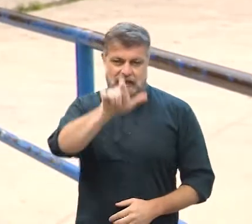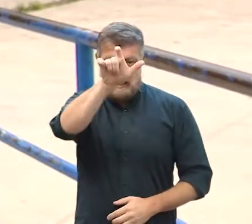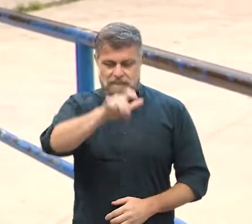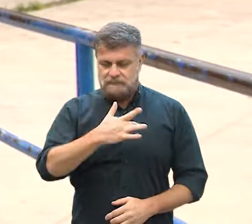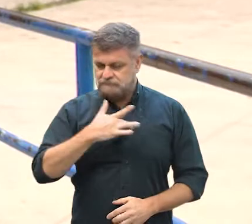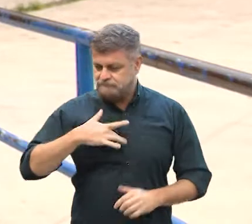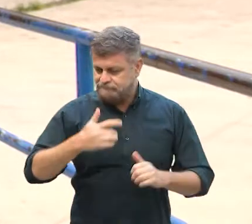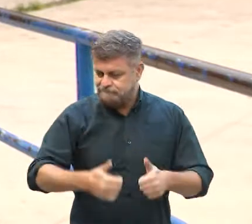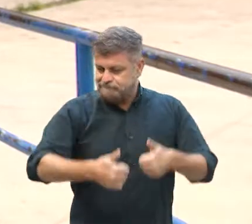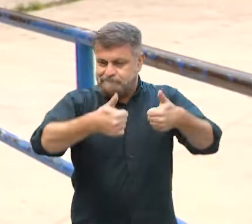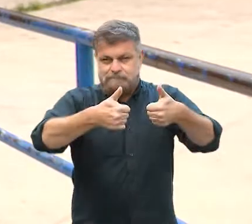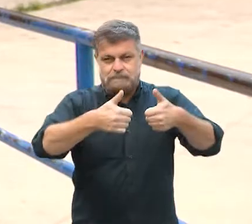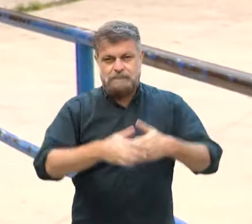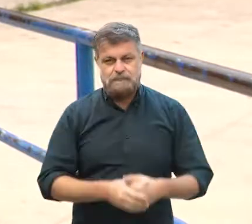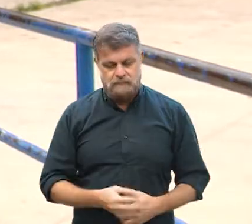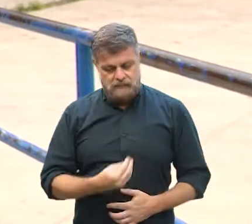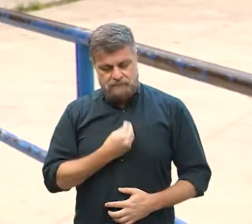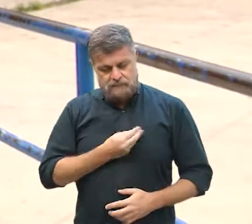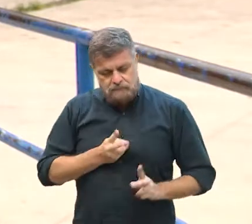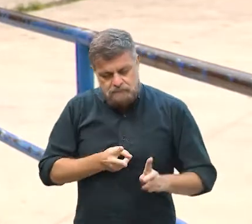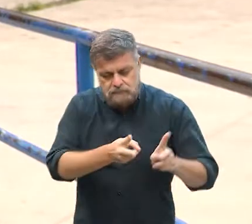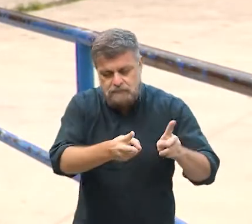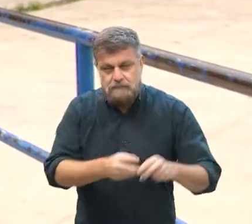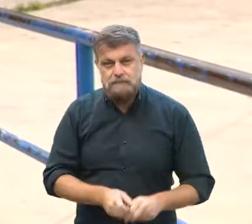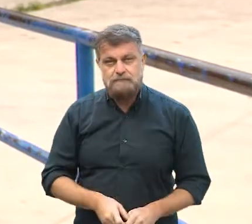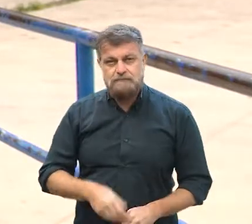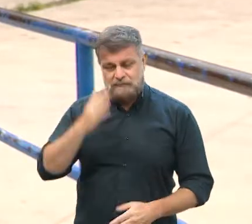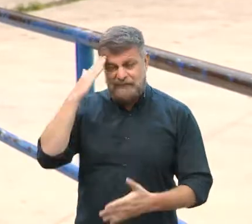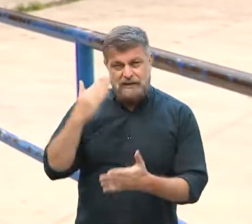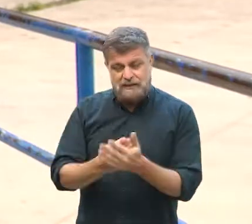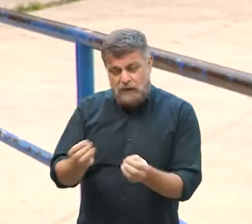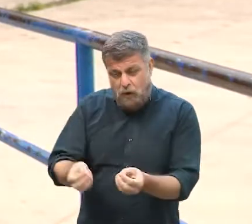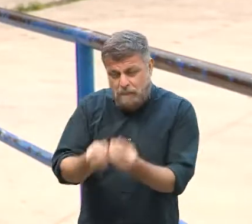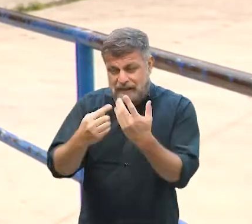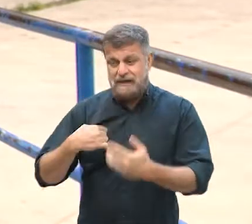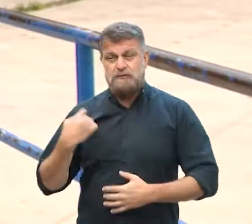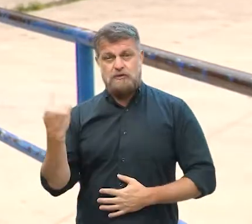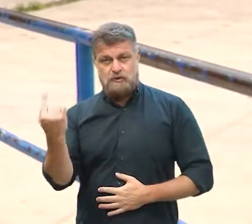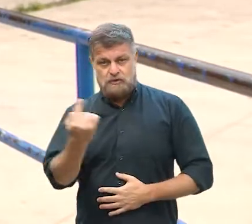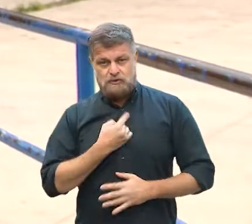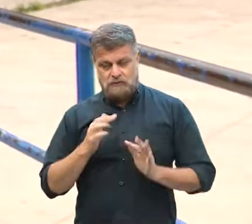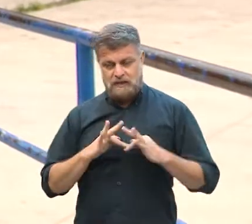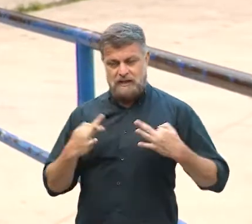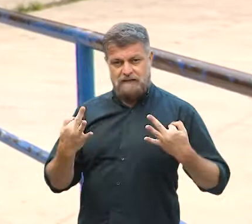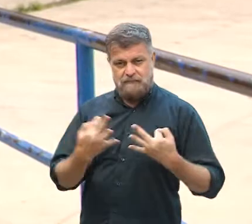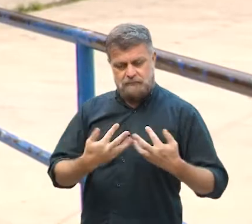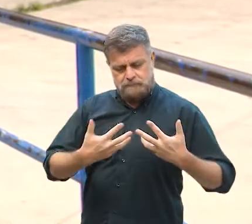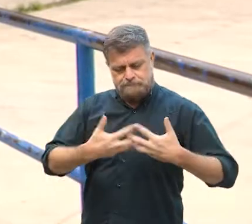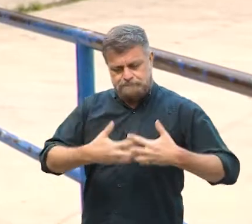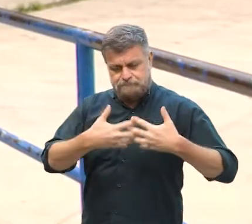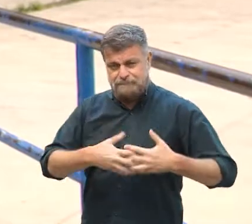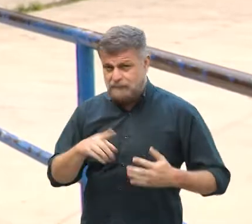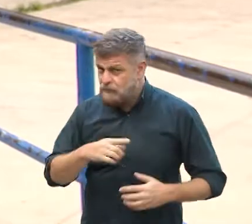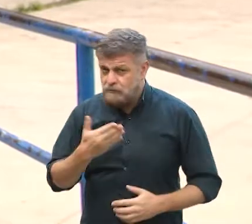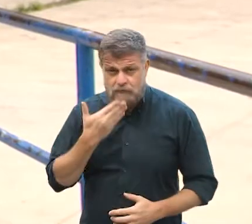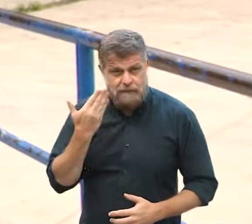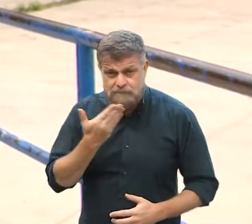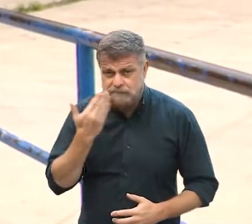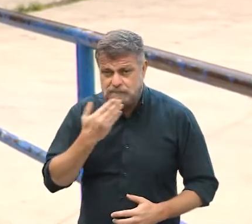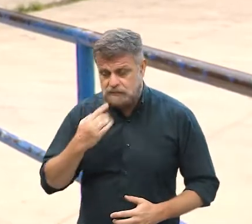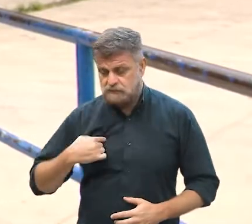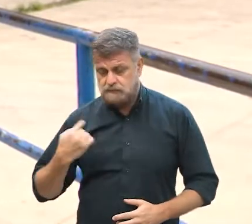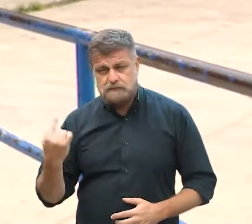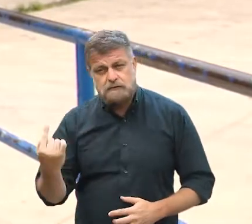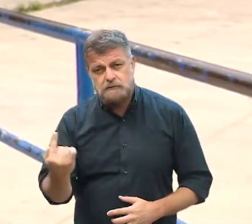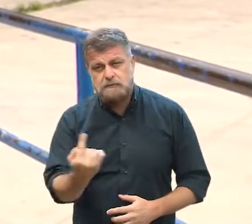sobreviveu. E eu acredito que o milagre somos nós também, enquanto família. Não é fácil a gente